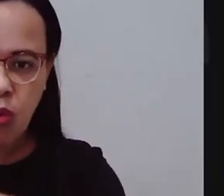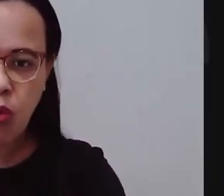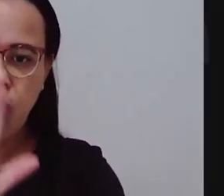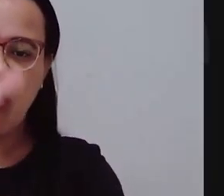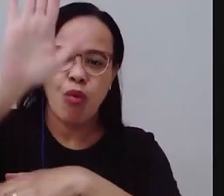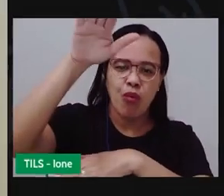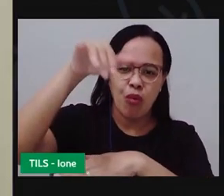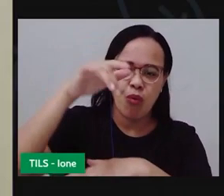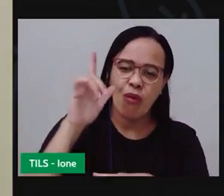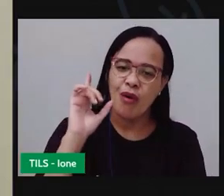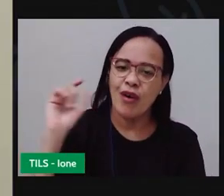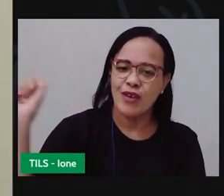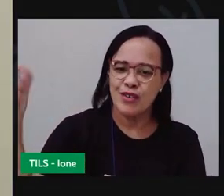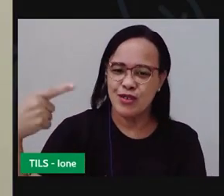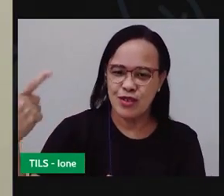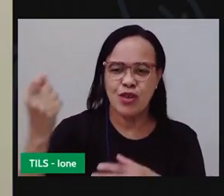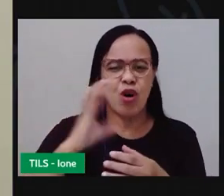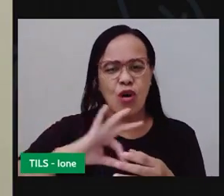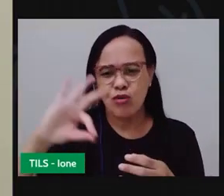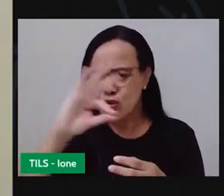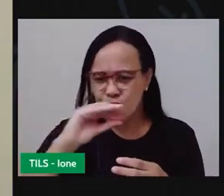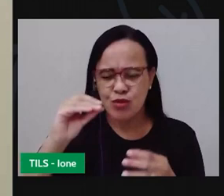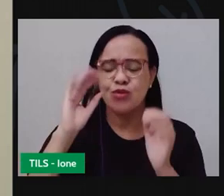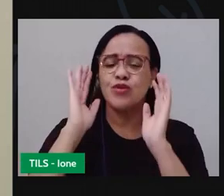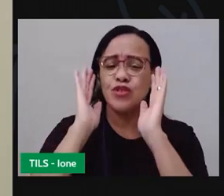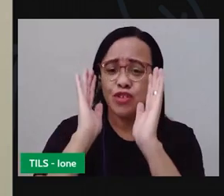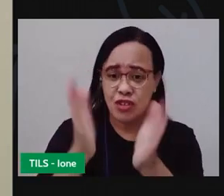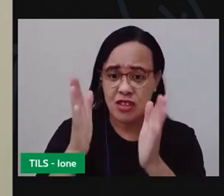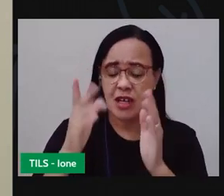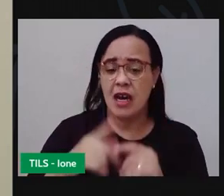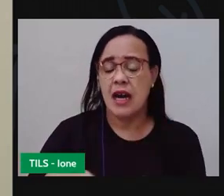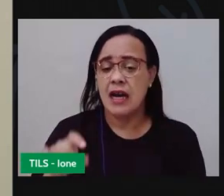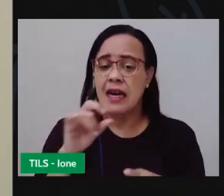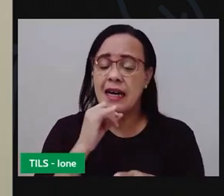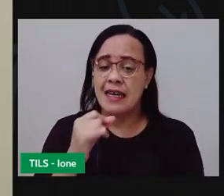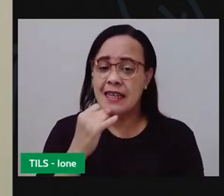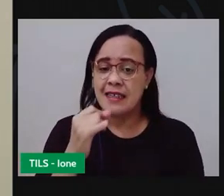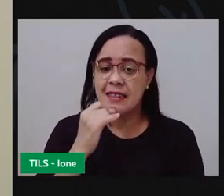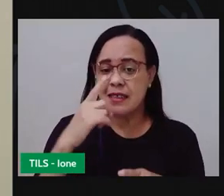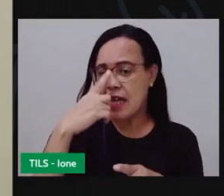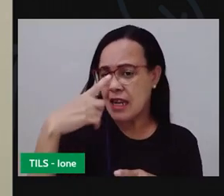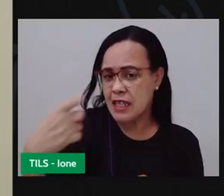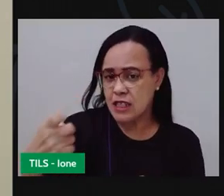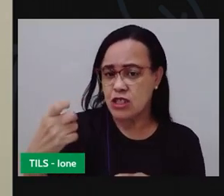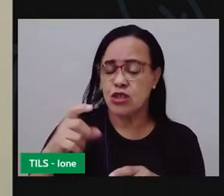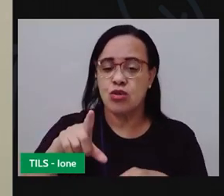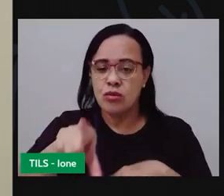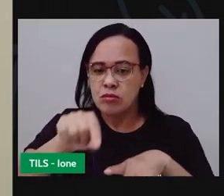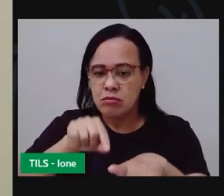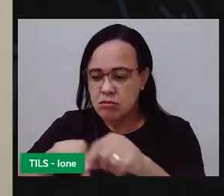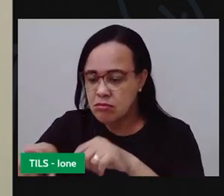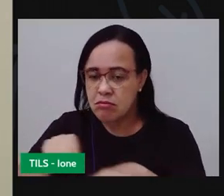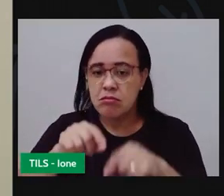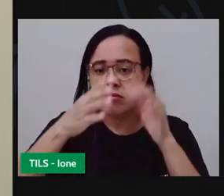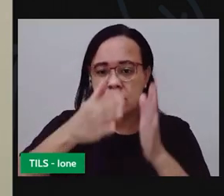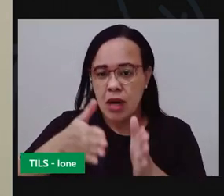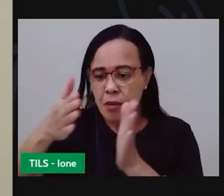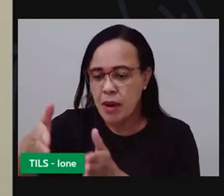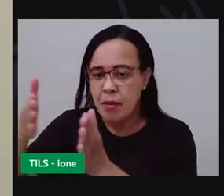sobre o lixo, sobre coleta seletiva, sobre reciclagem.